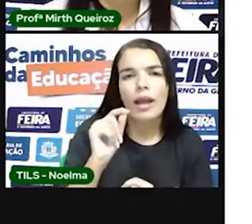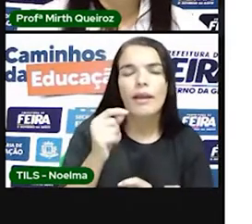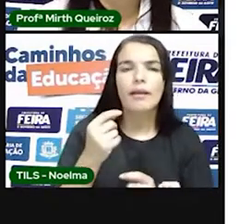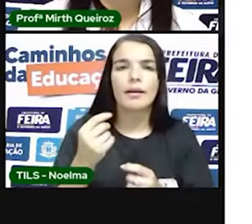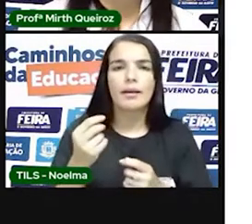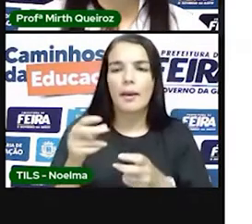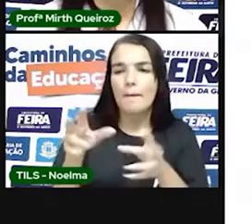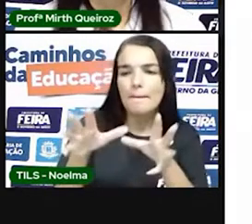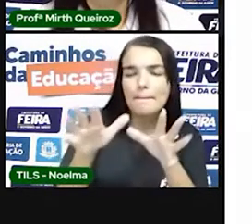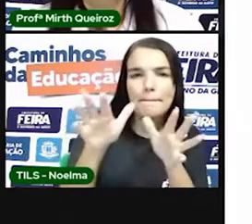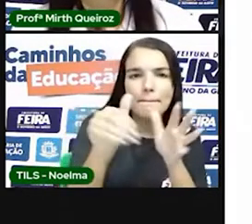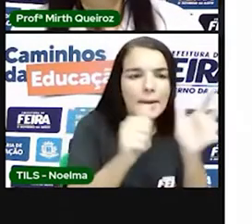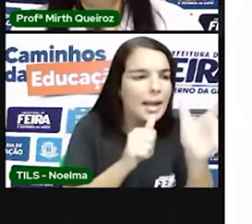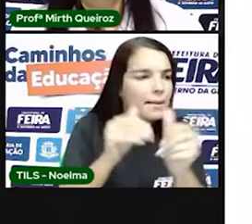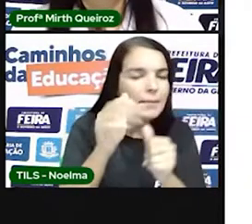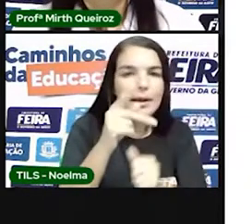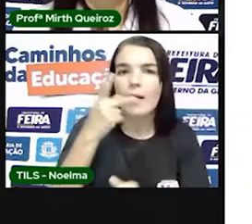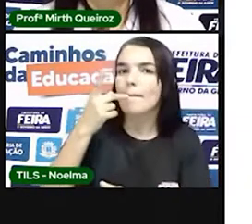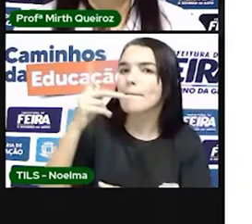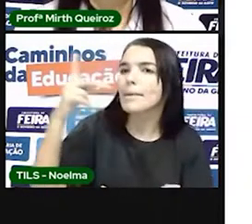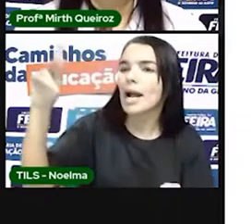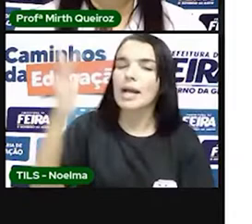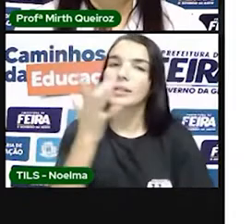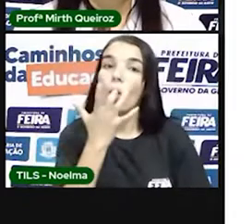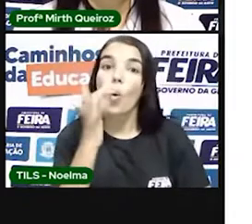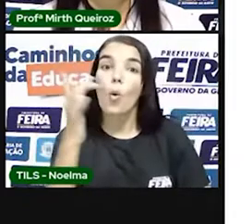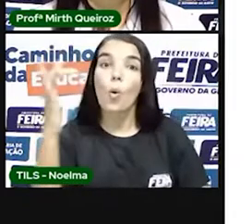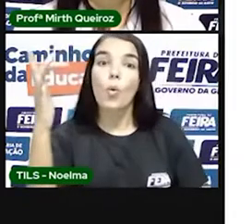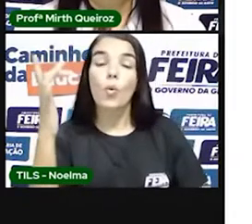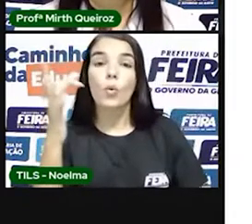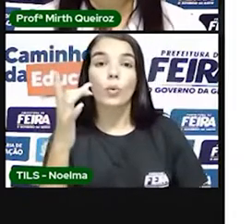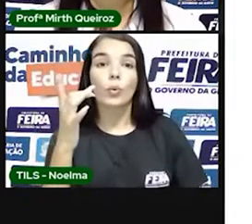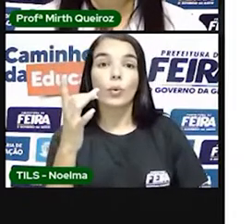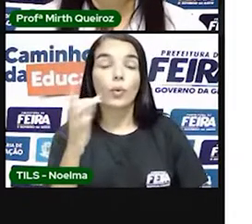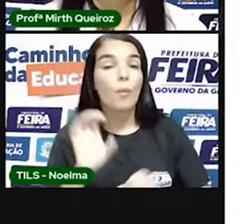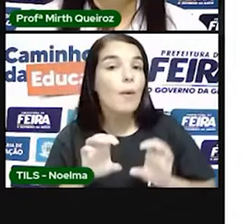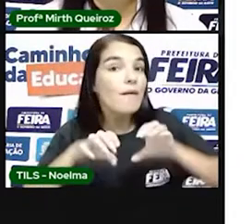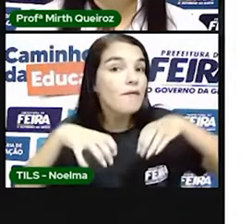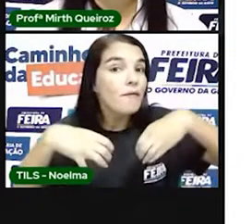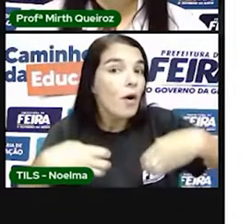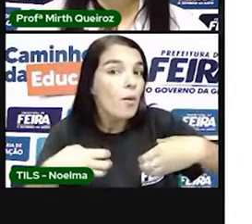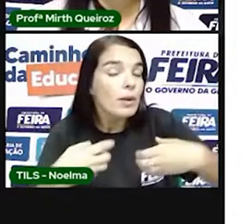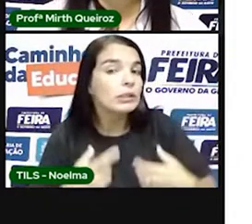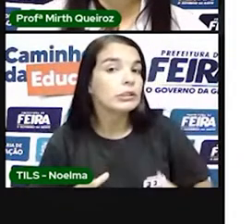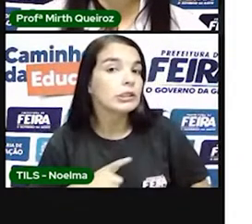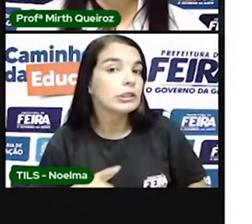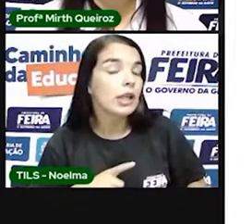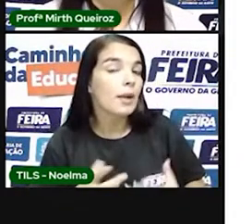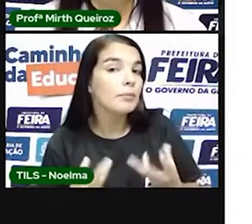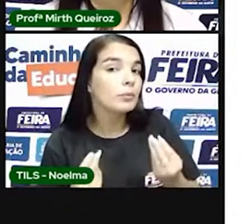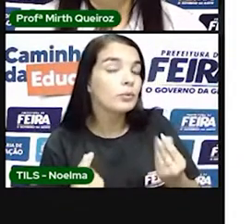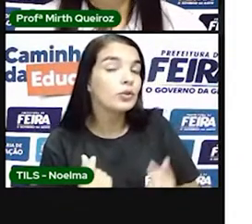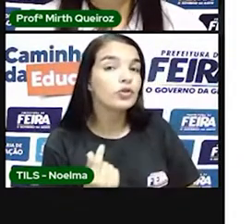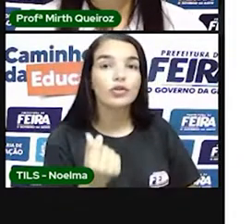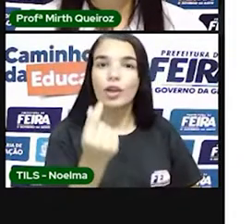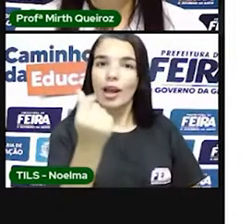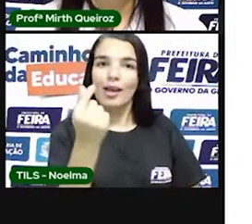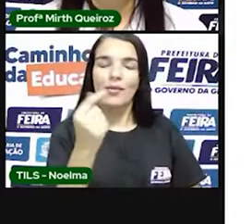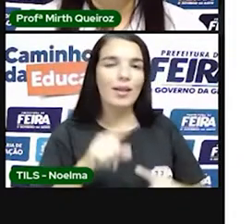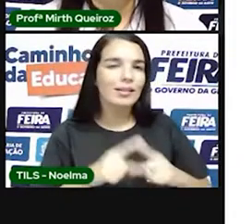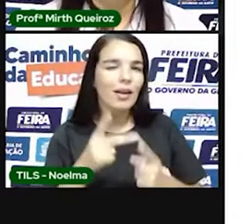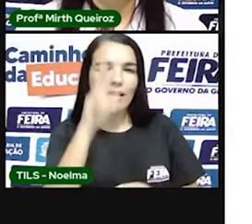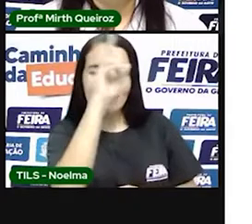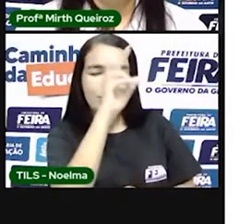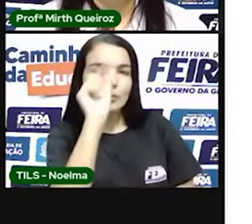prata e ouro, uma forma, né? De ganhar dinheiro. Lembrando que o ouro, a prata, metais